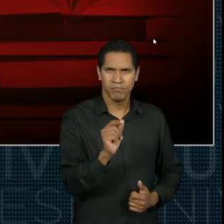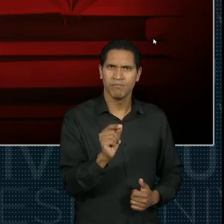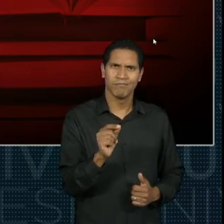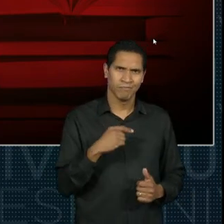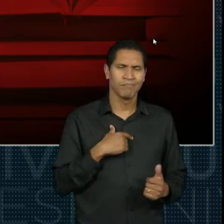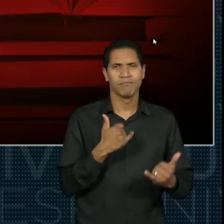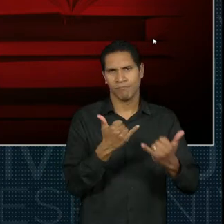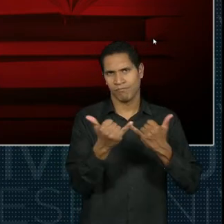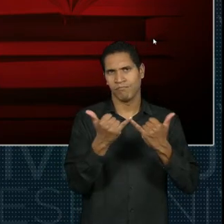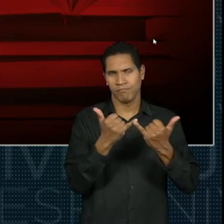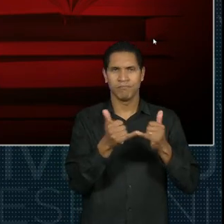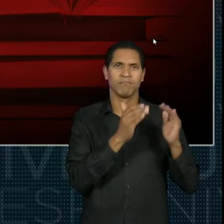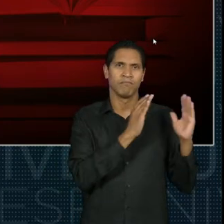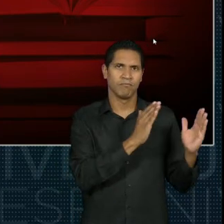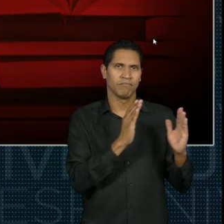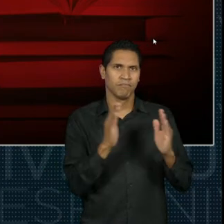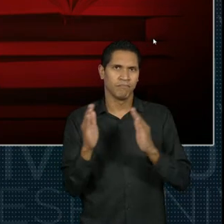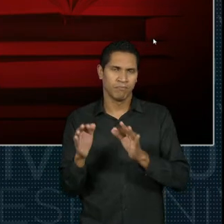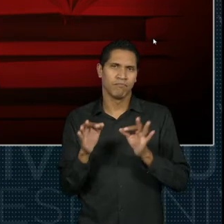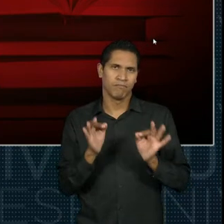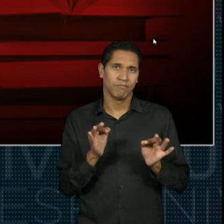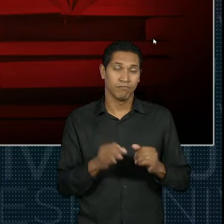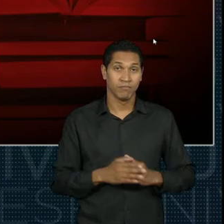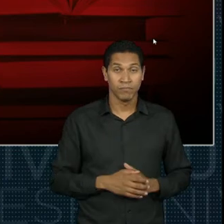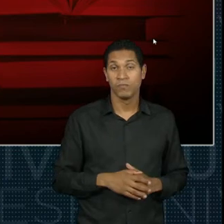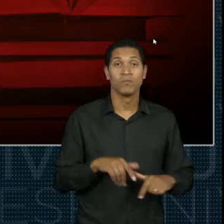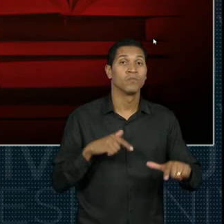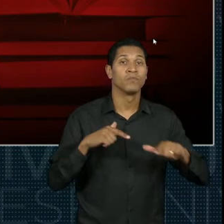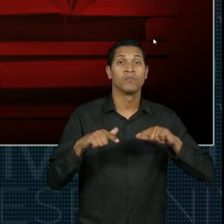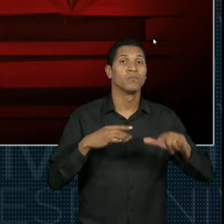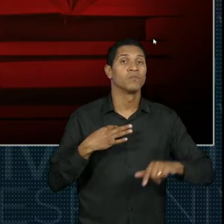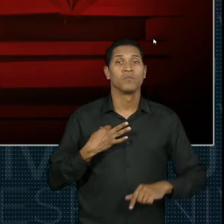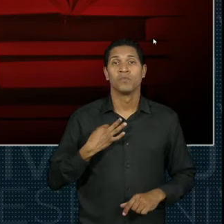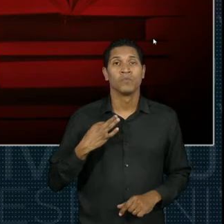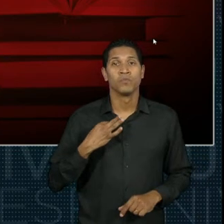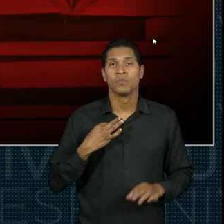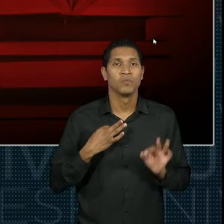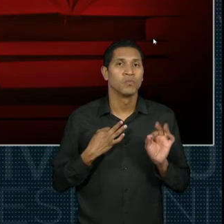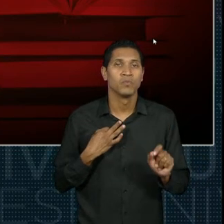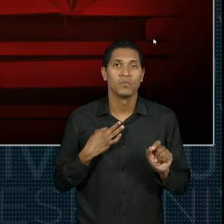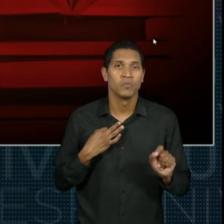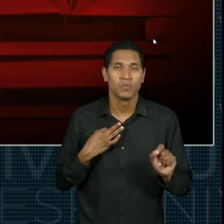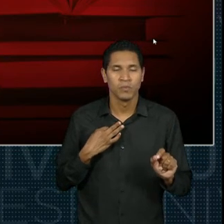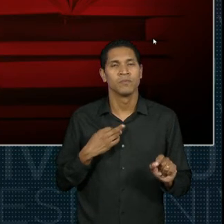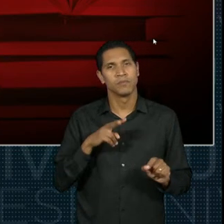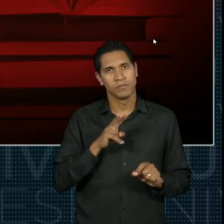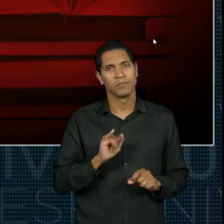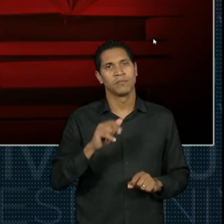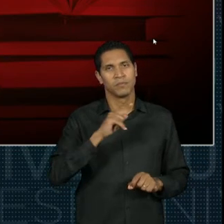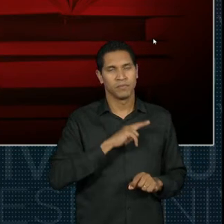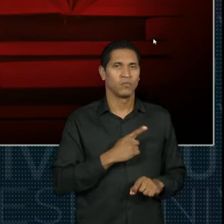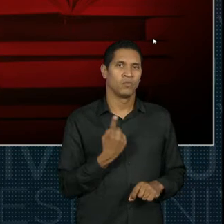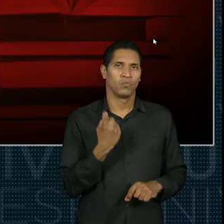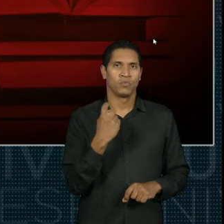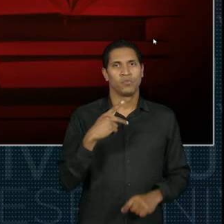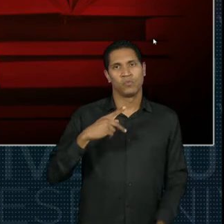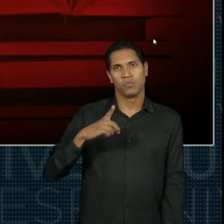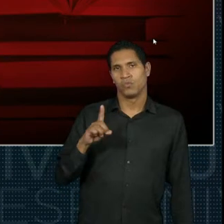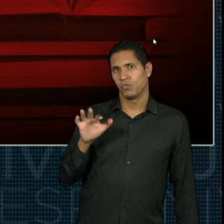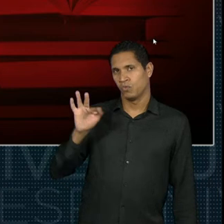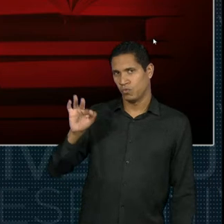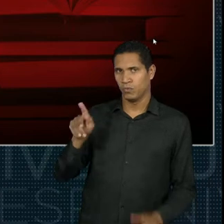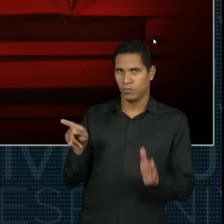semelhante o processo. No trabalho voluntário também vai ser formado um único PDF com a